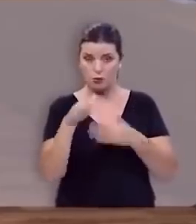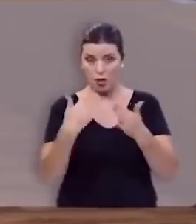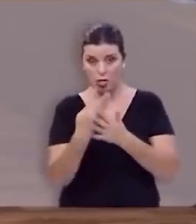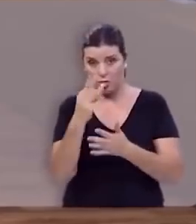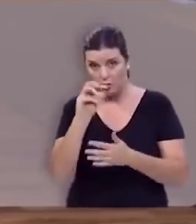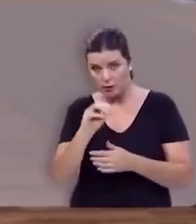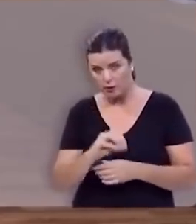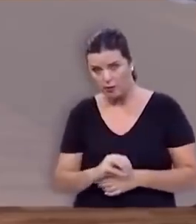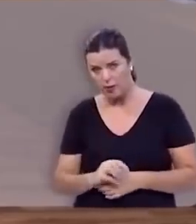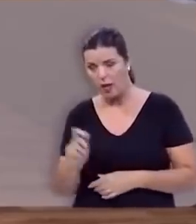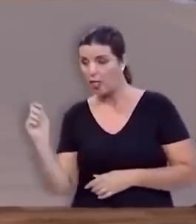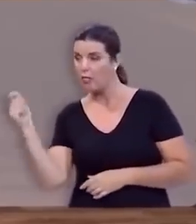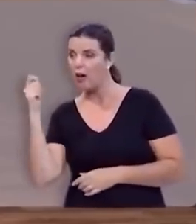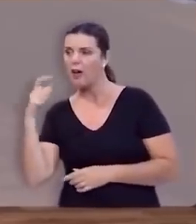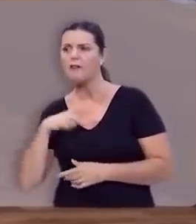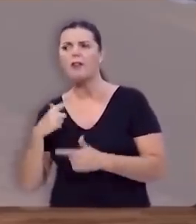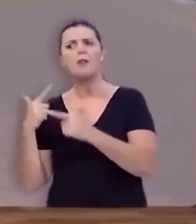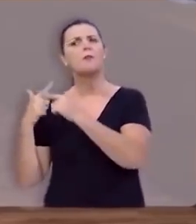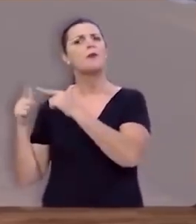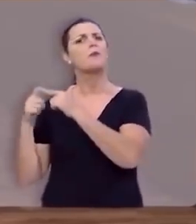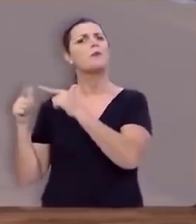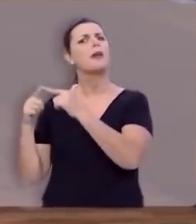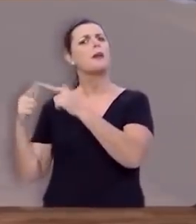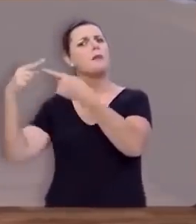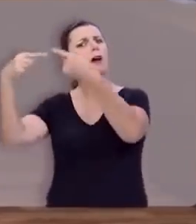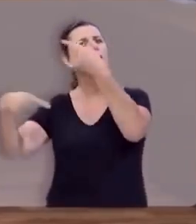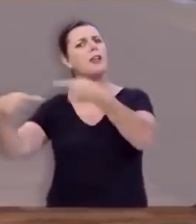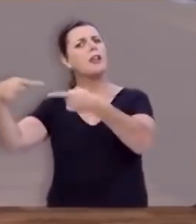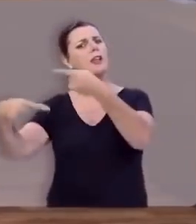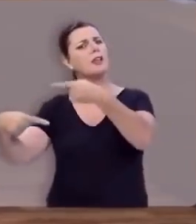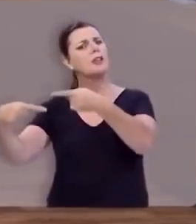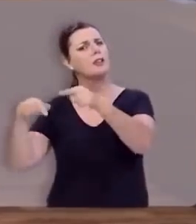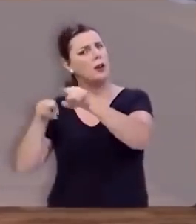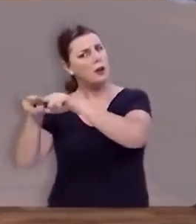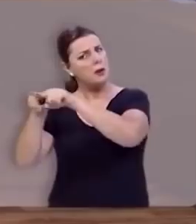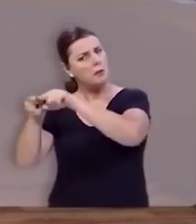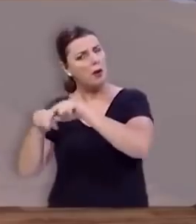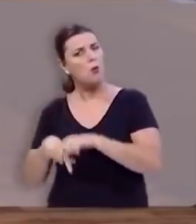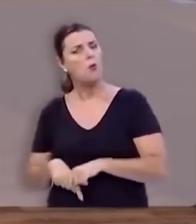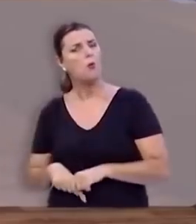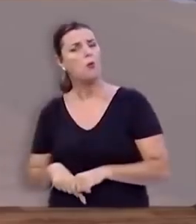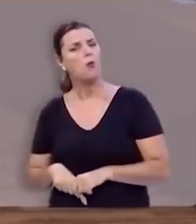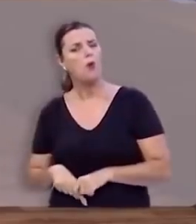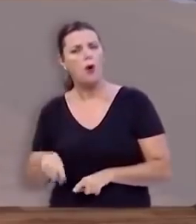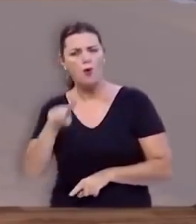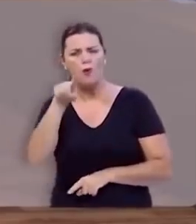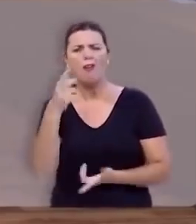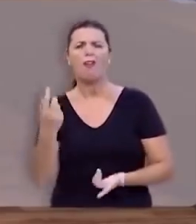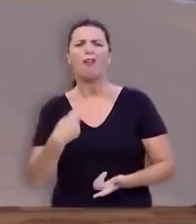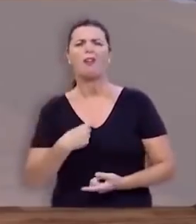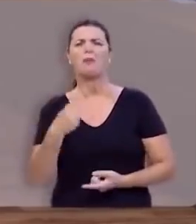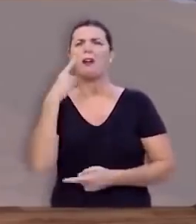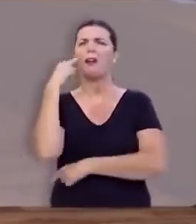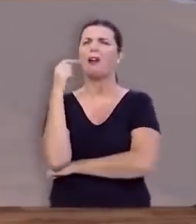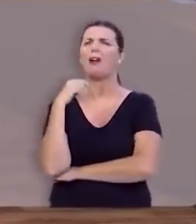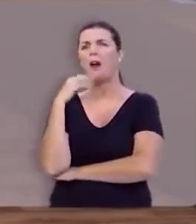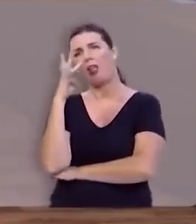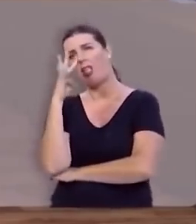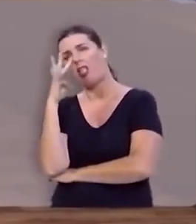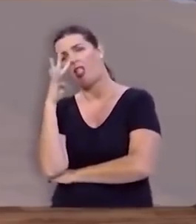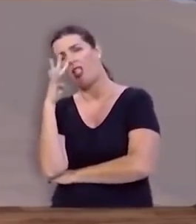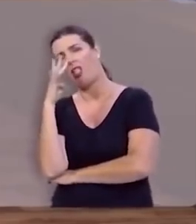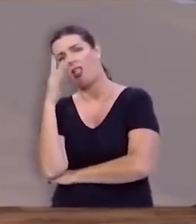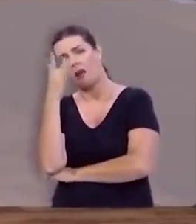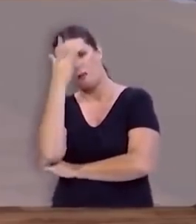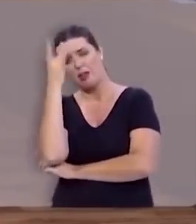30, Davi teve que lidar com as críticas do seu irmão Eliabe. Se você ficar escutando os críticos, se você